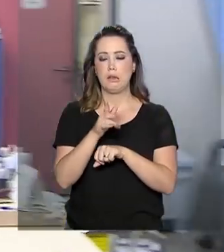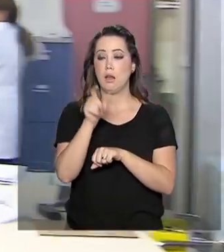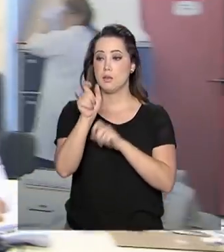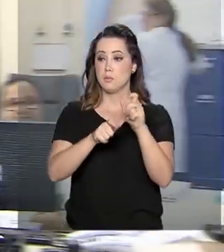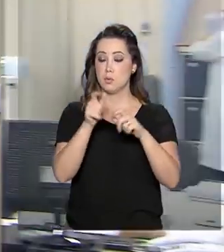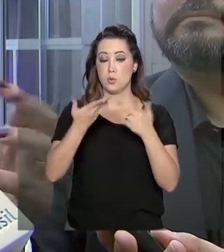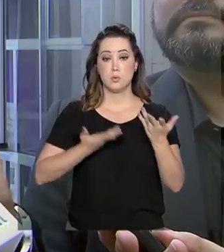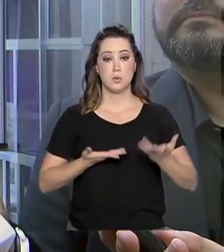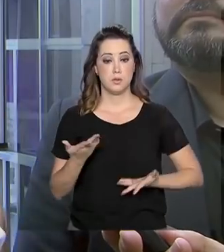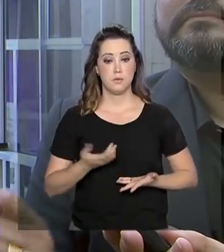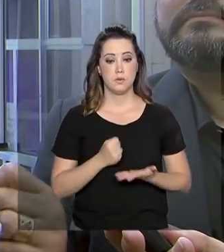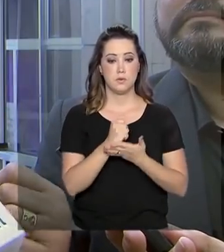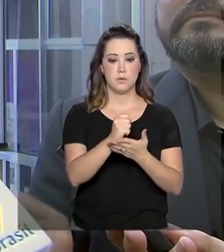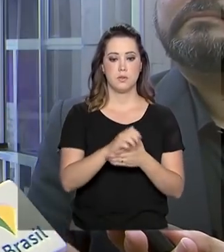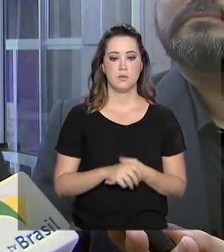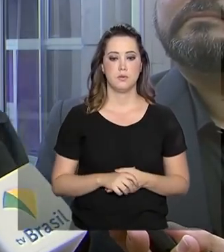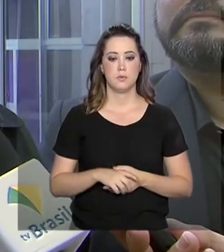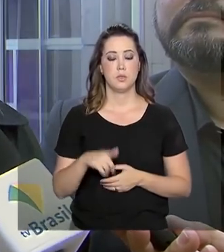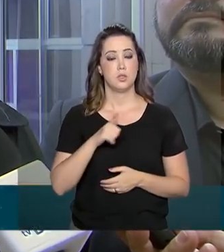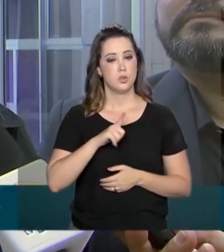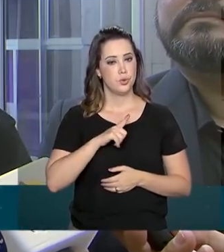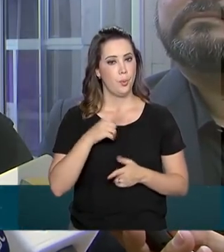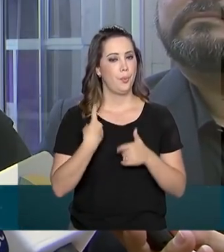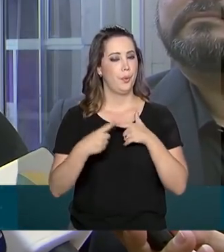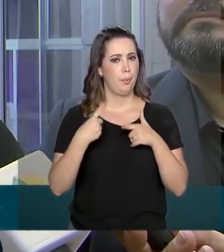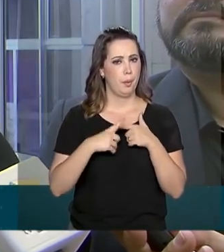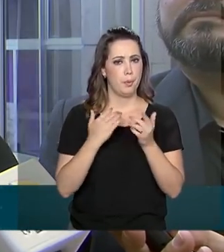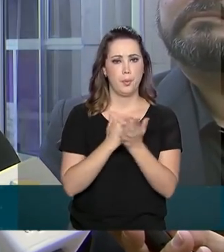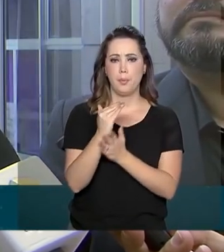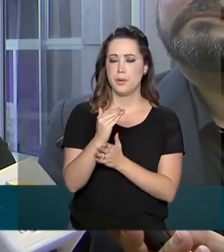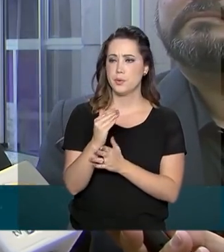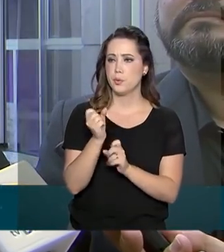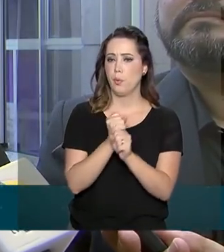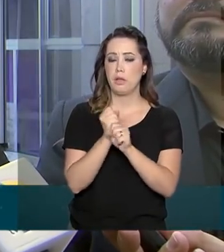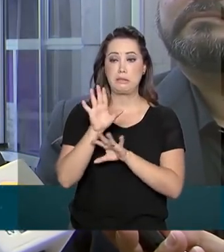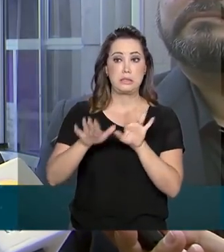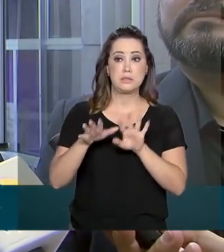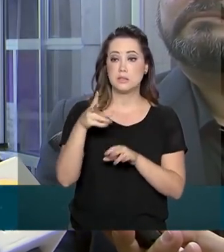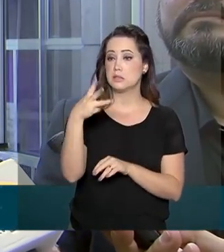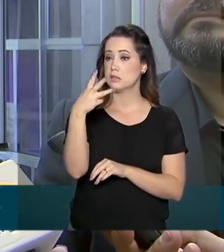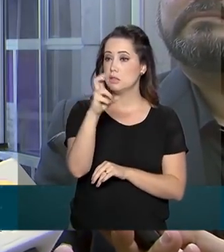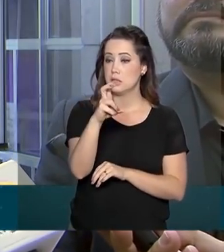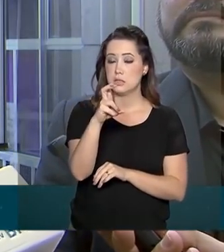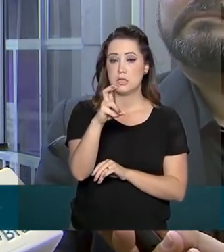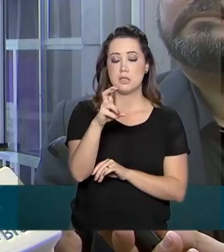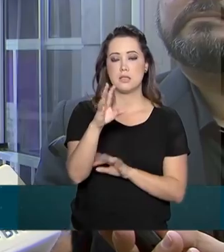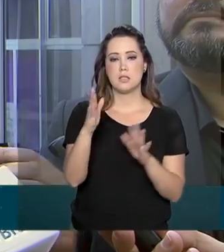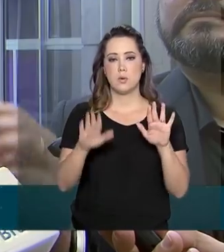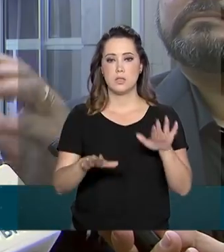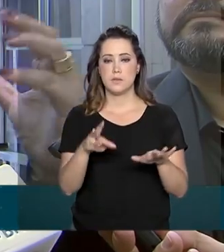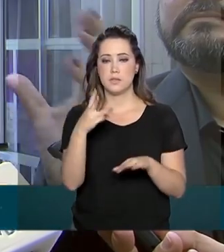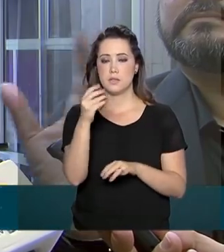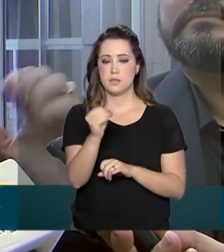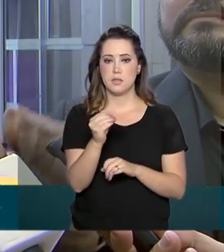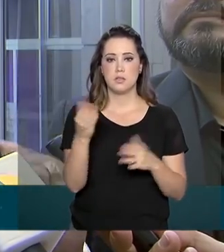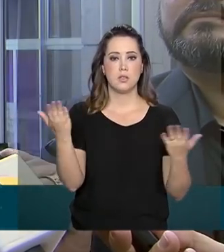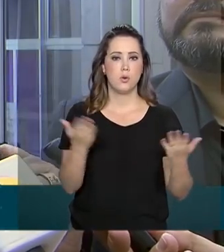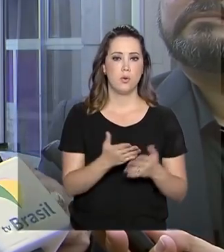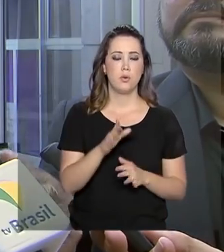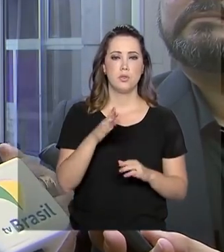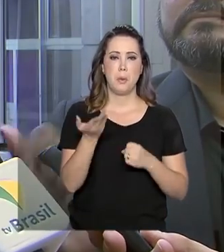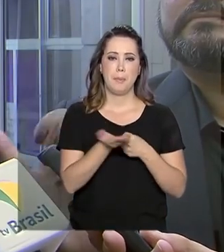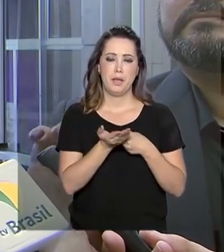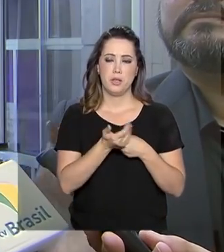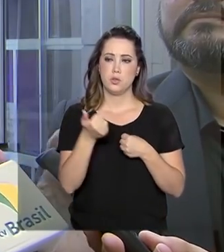oferecidos. A gente tinha uma emergência no começo do ano que às vezes tinha 35, 30 pacientes. Hoje a gente tem em média 12